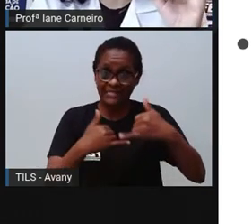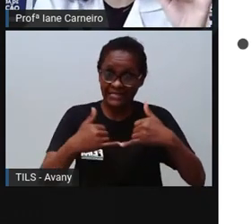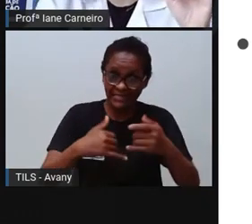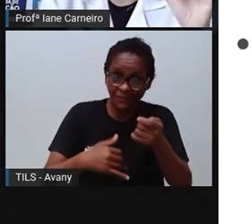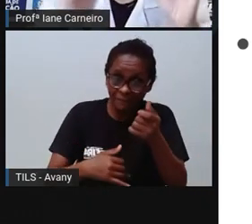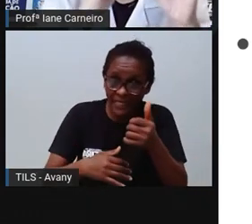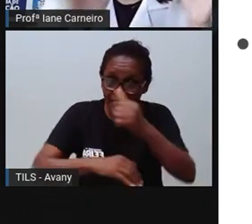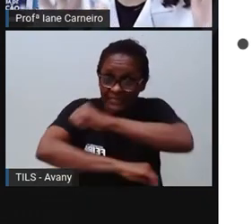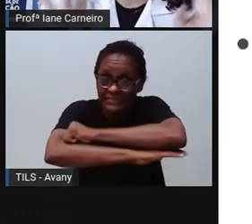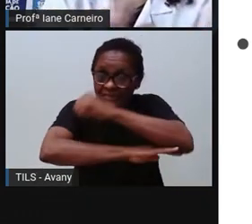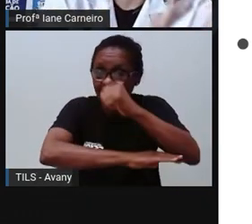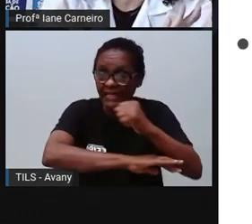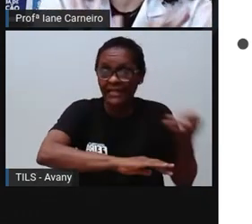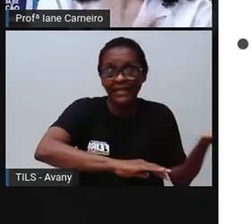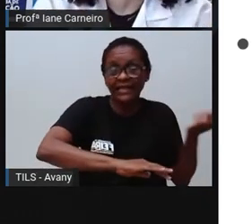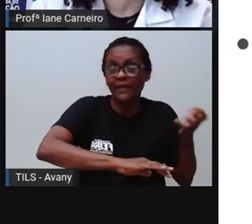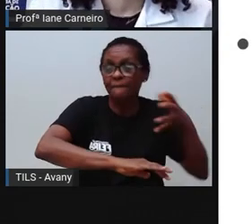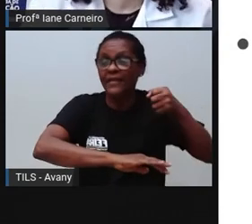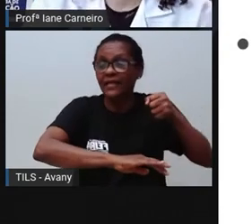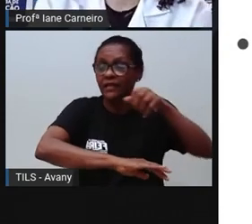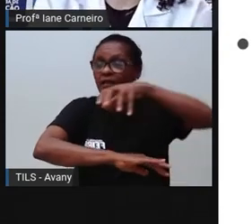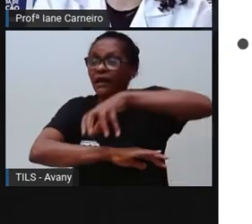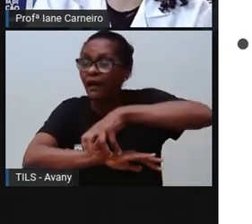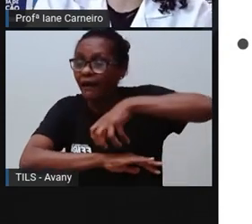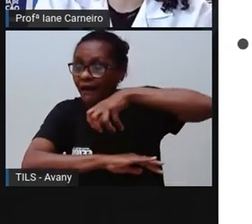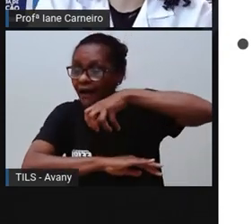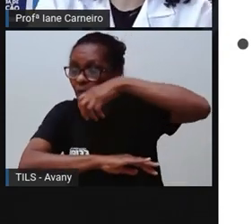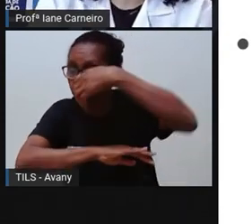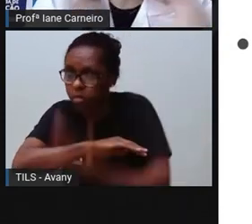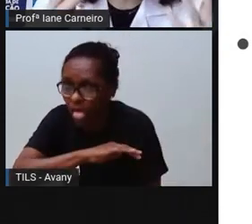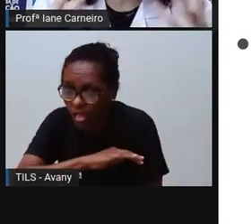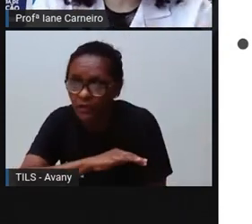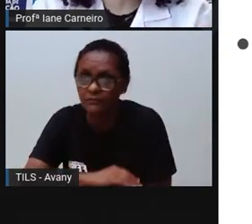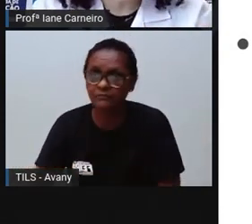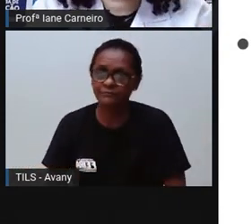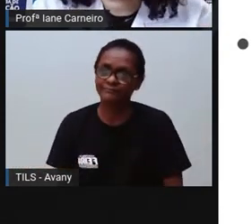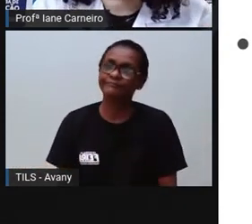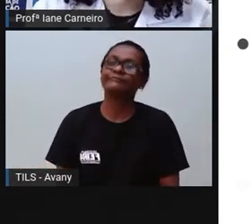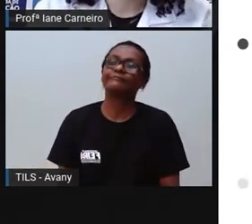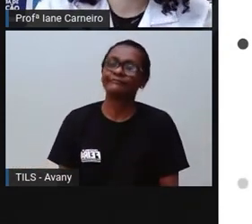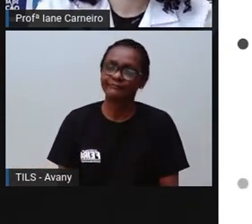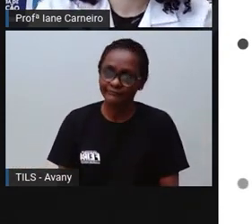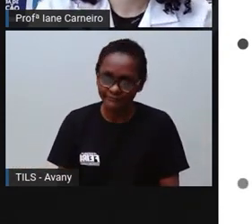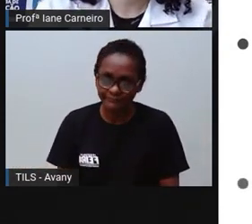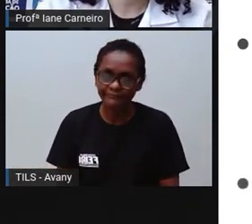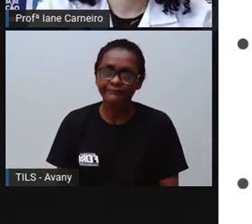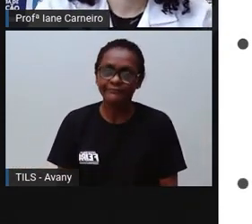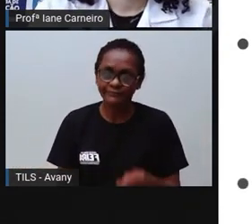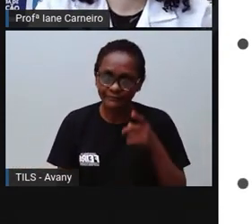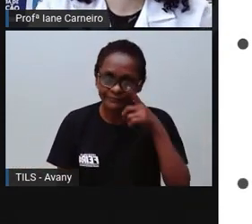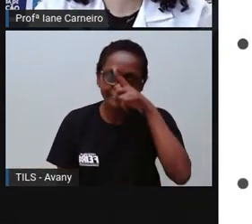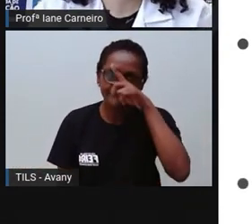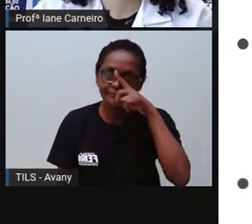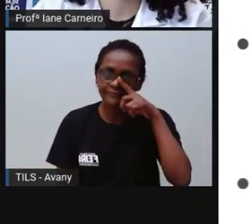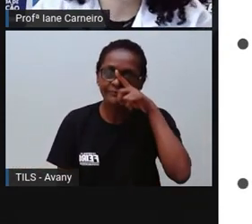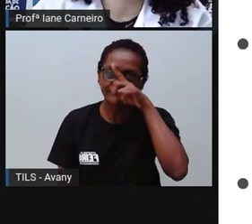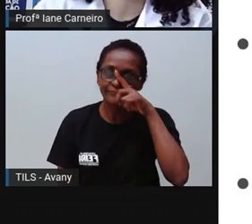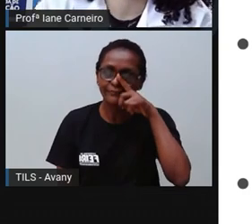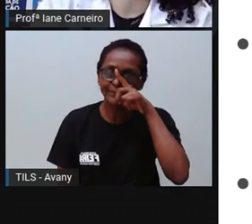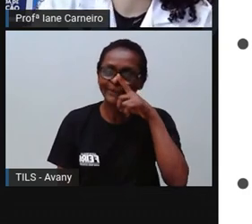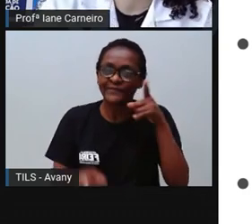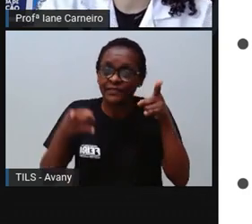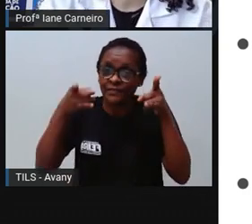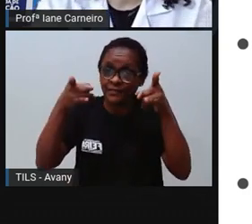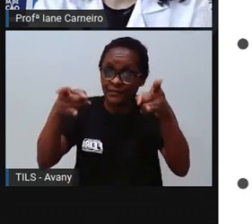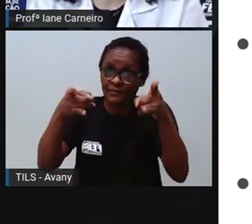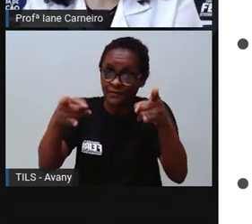criança pequenininha que pode querer subir. Então, nada disso, certo? Tudo pra vocês terem proteção. Ó, e as tomadas,